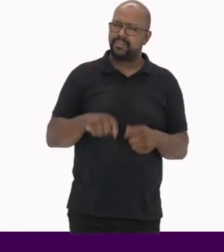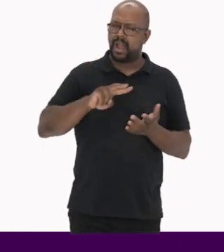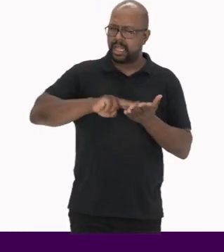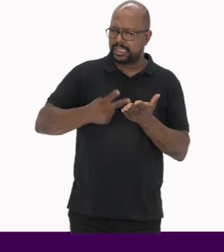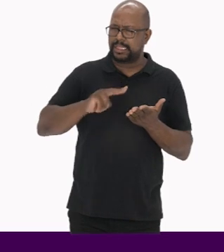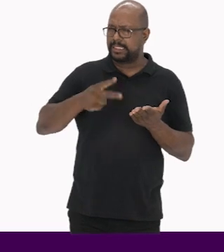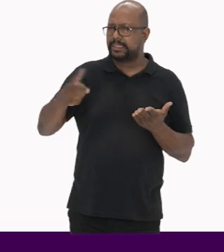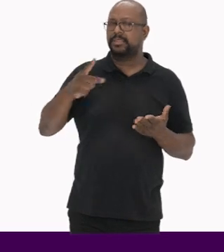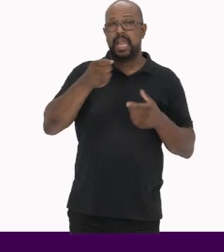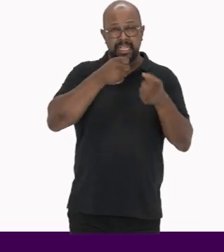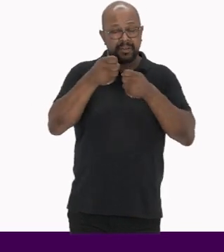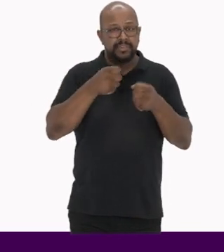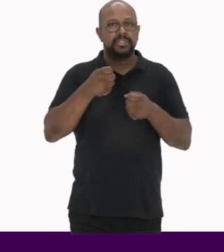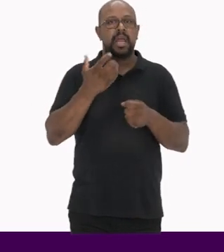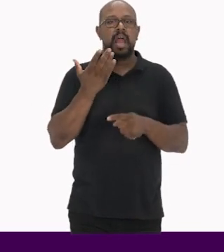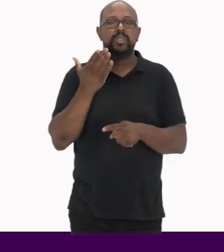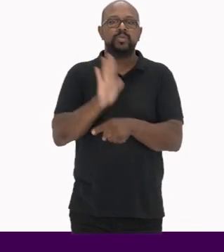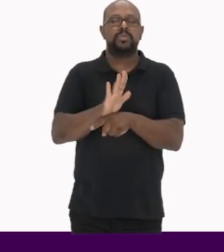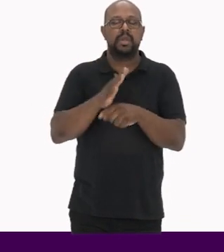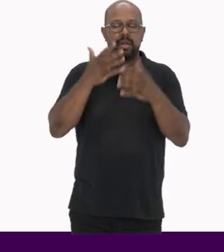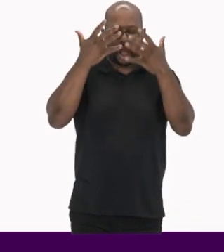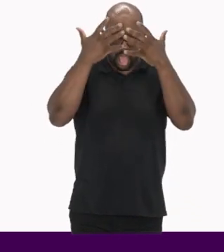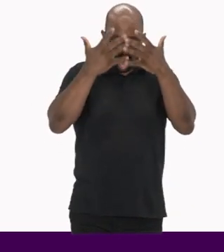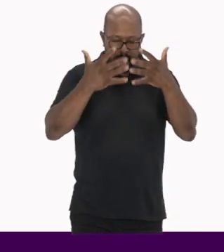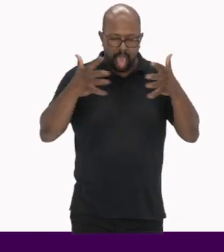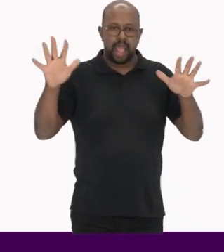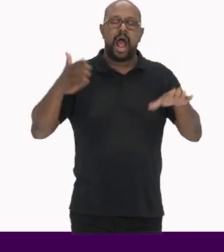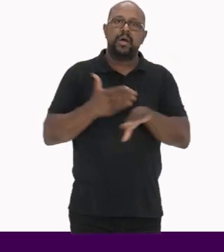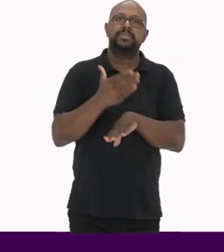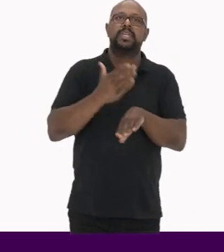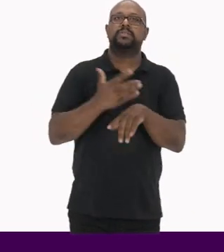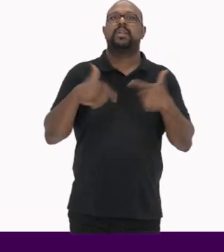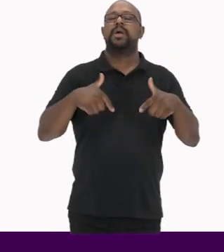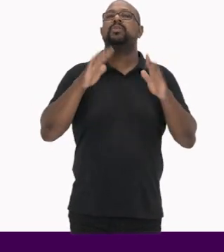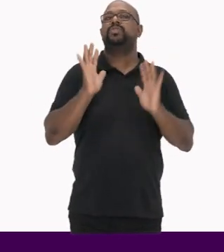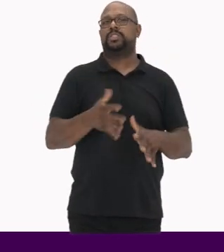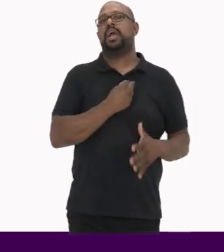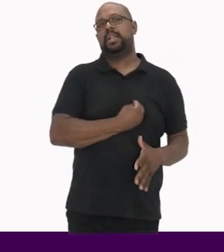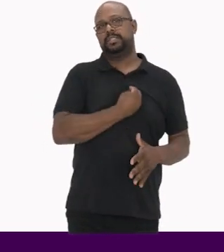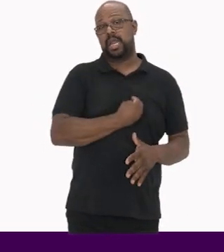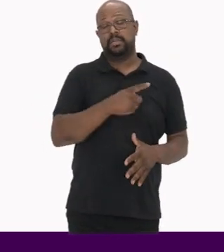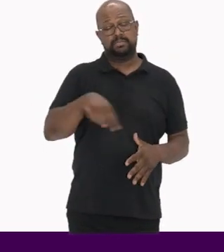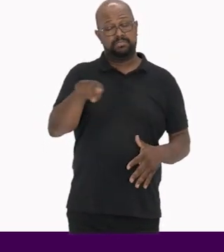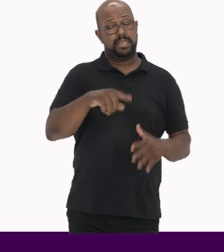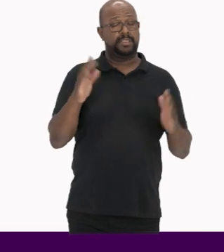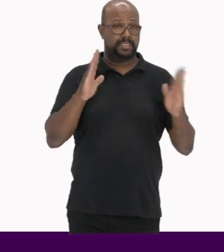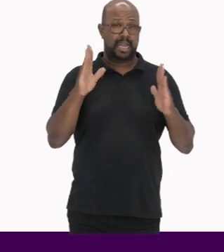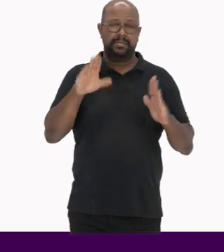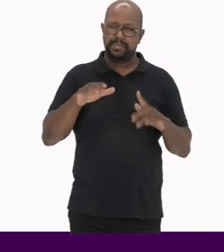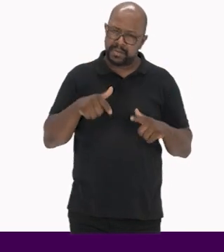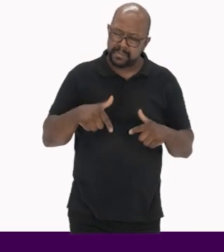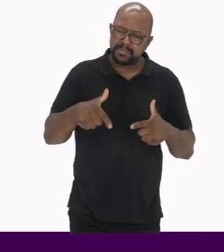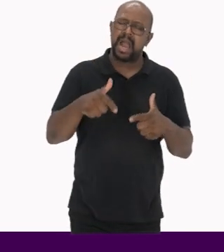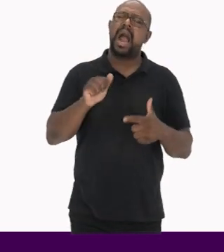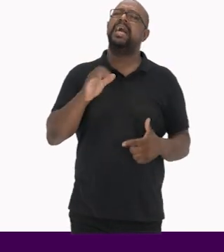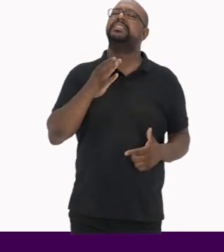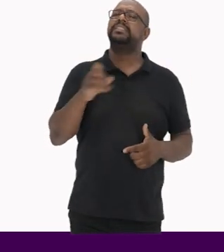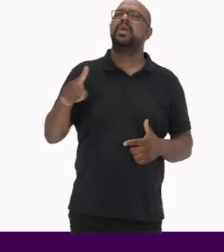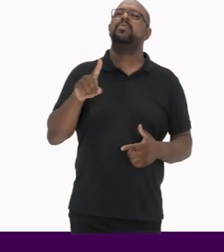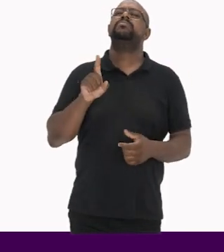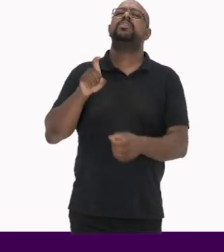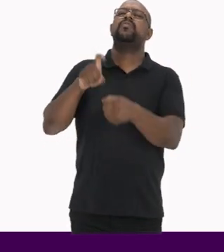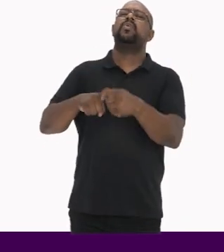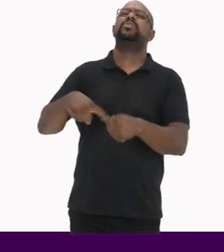a transcrição das entrevistas ajuda para ampliar o acesso ao trabalho realizado Nessa etapa são realizadas ações